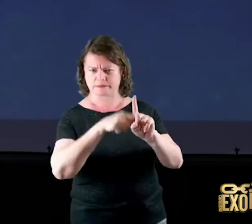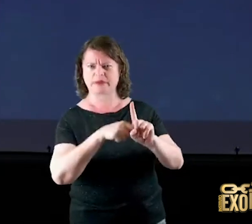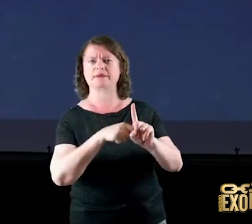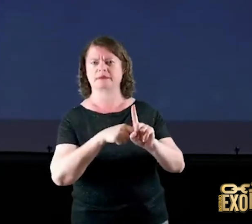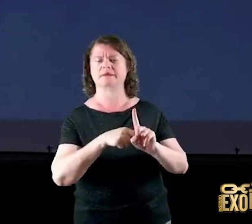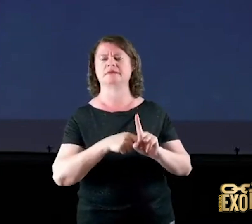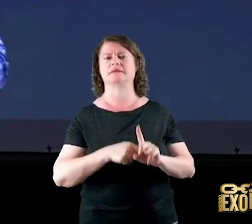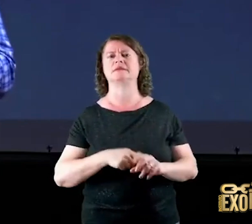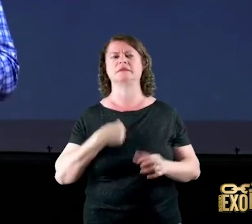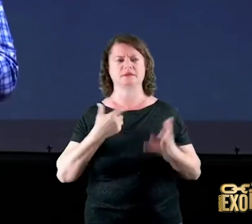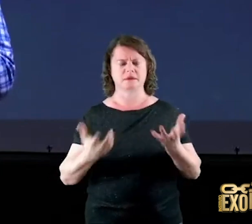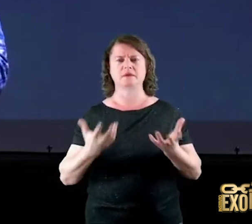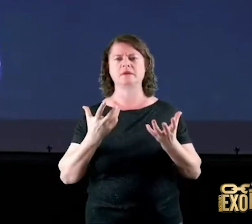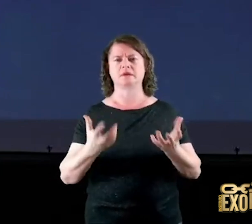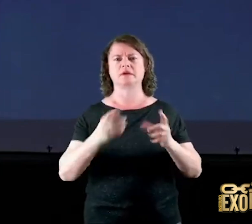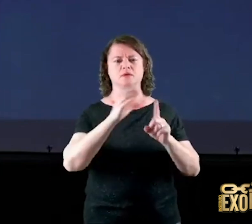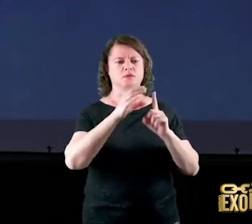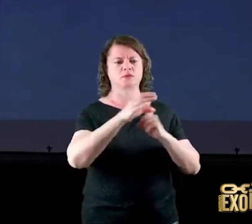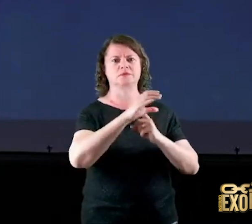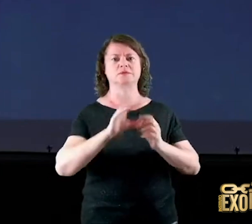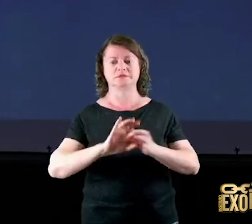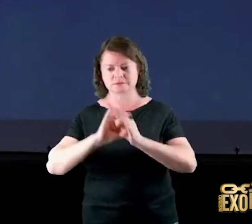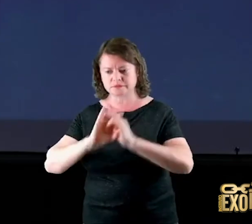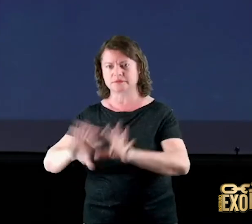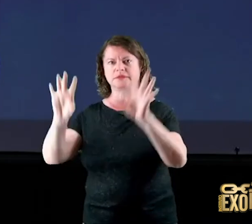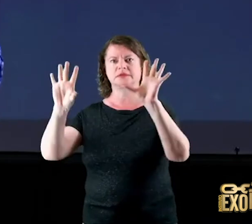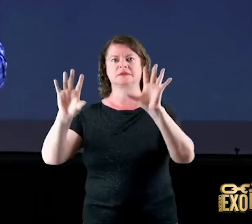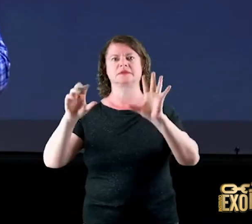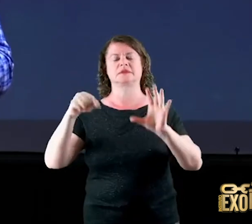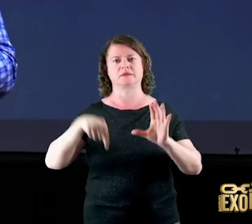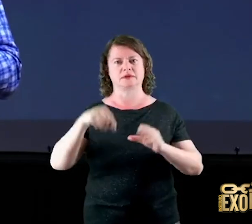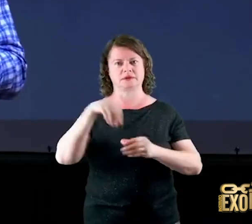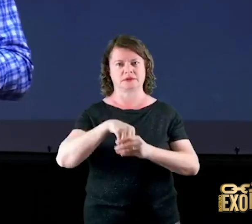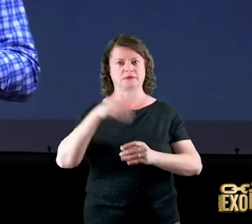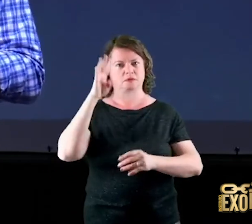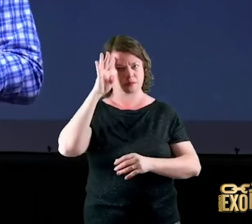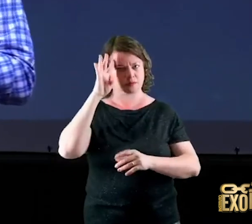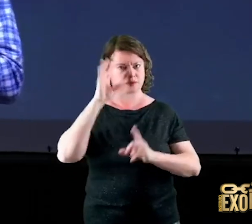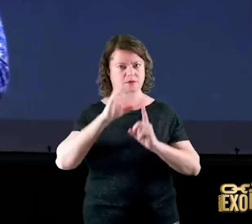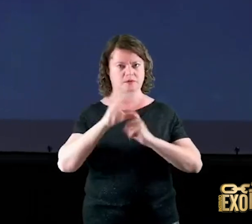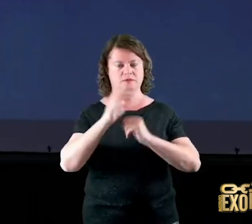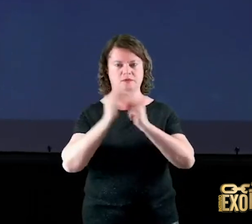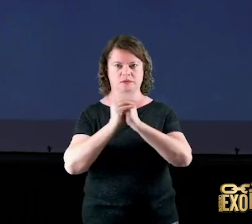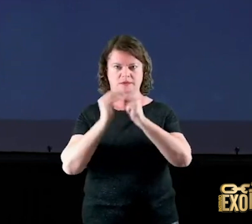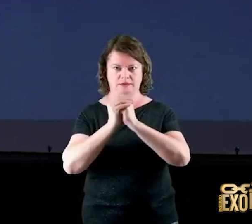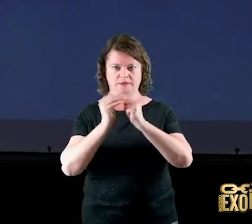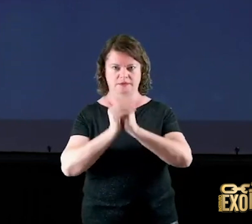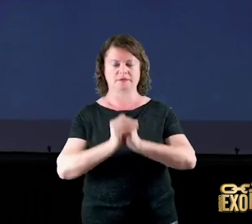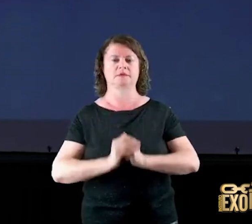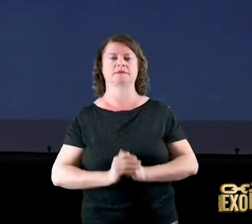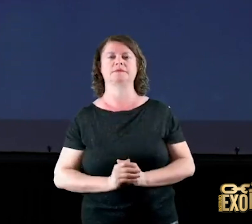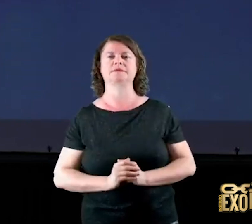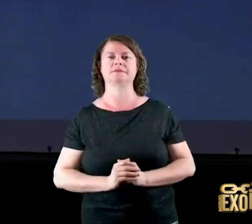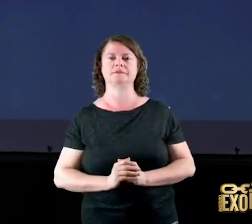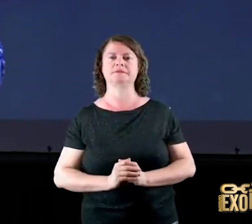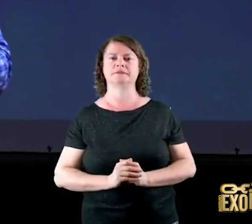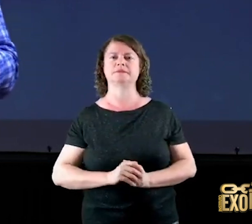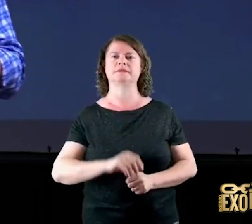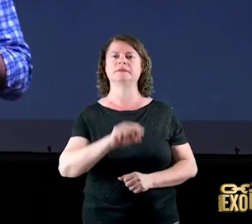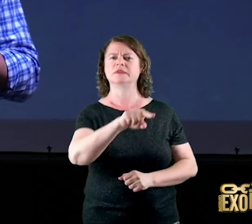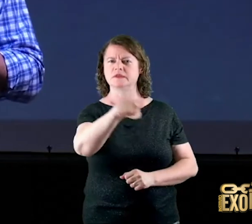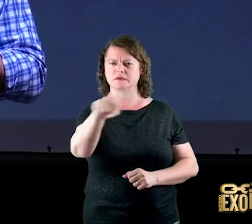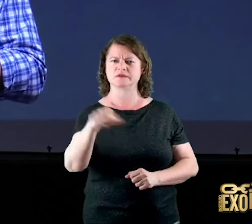vou fazer aqui um culto de libertação no quarto a favel então traga assim os